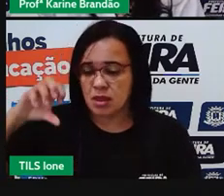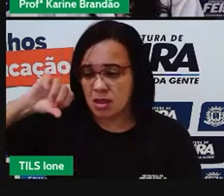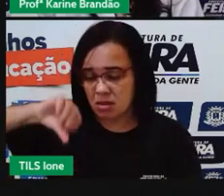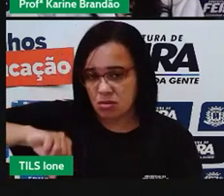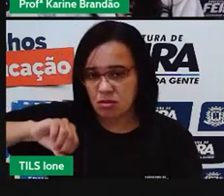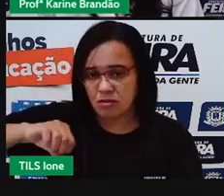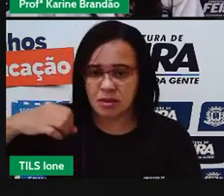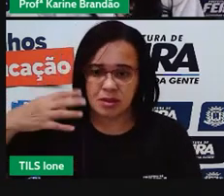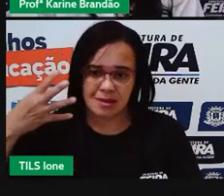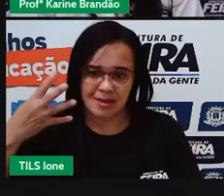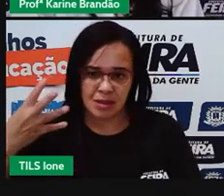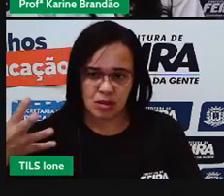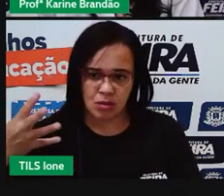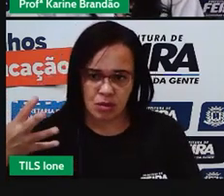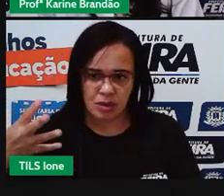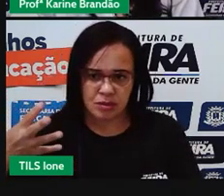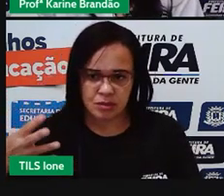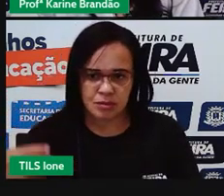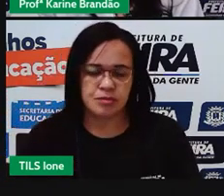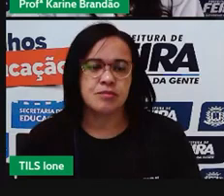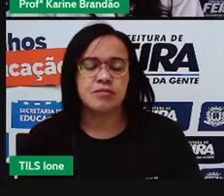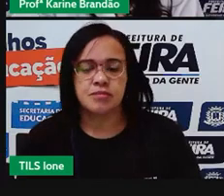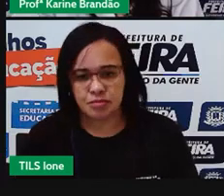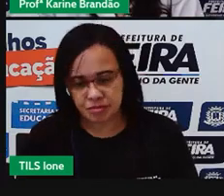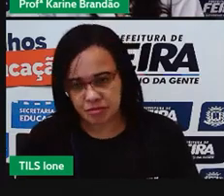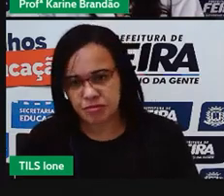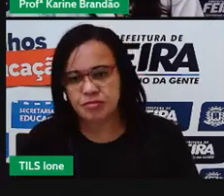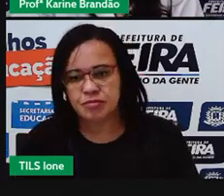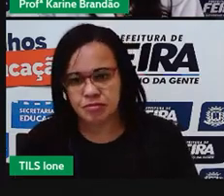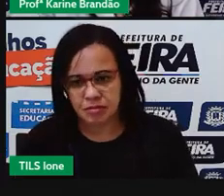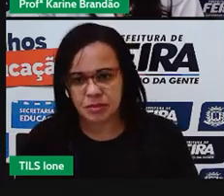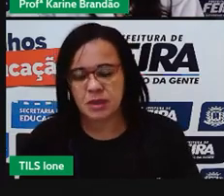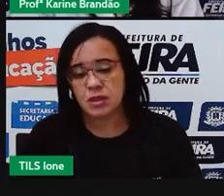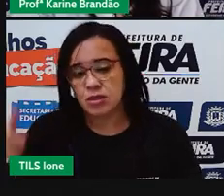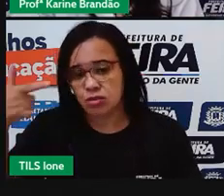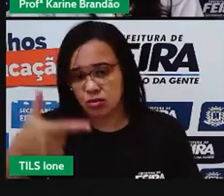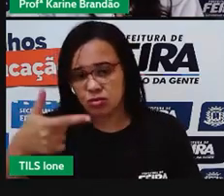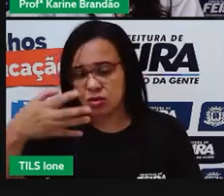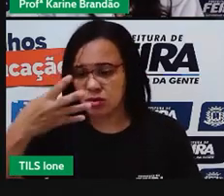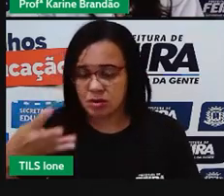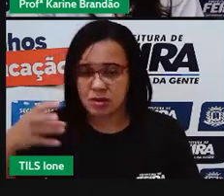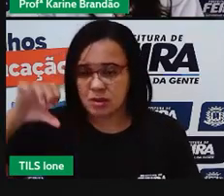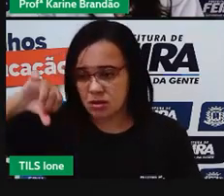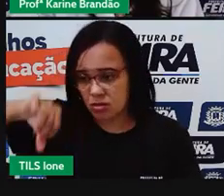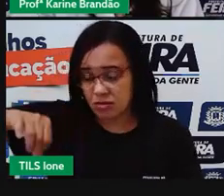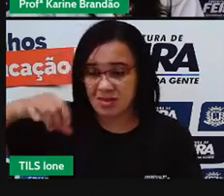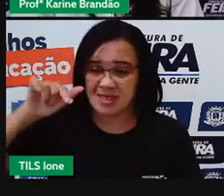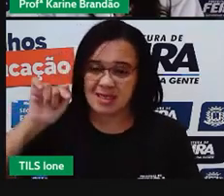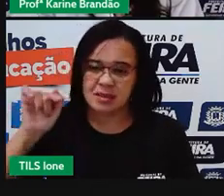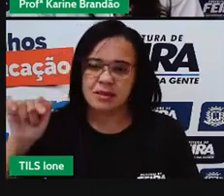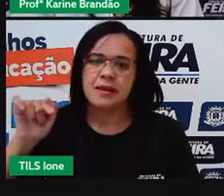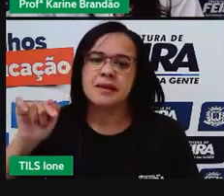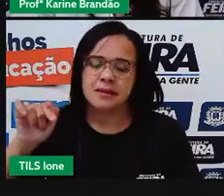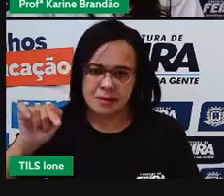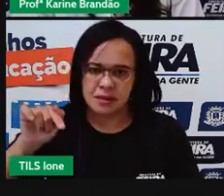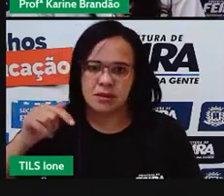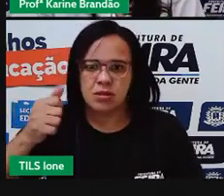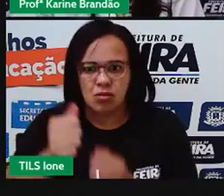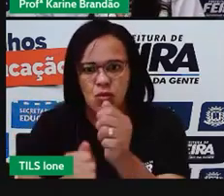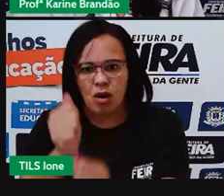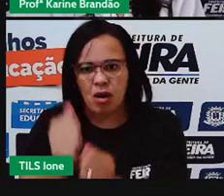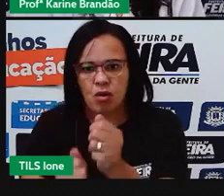né, consumindo também, junto com esse quilo de arroz, 2.000 litros de água. Olha que interessante.